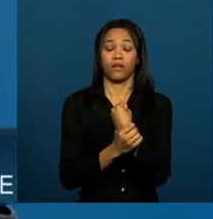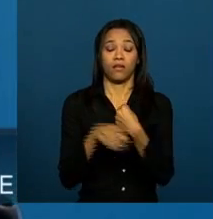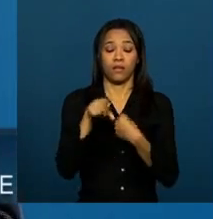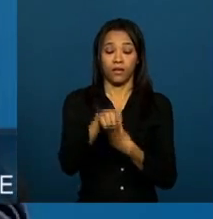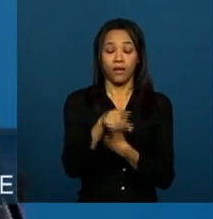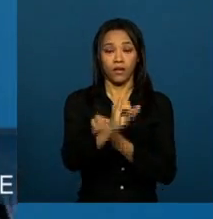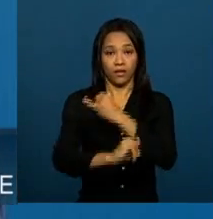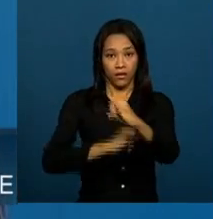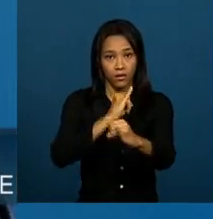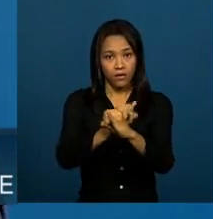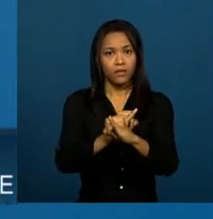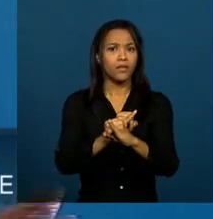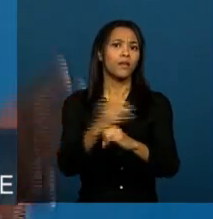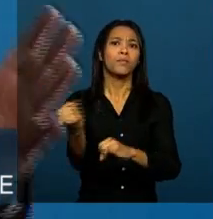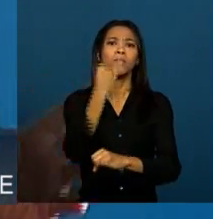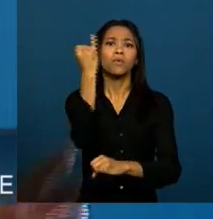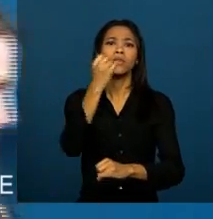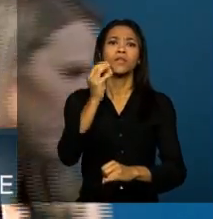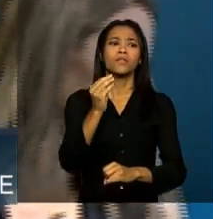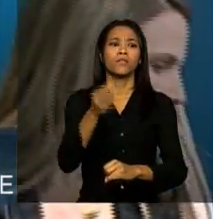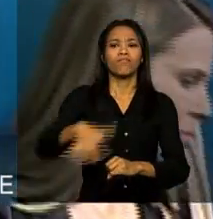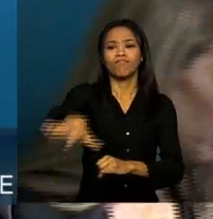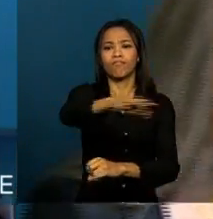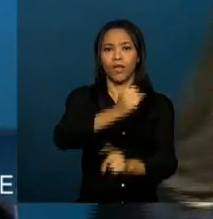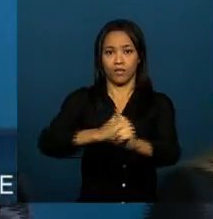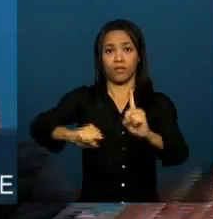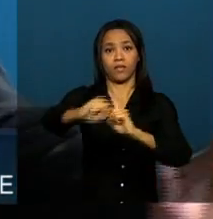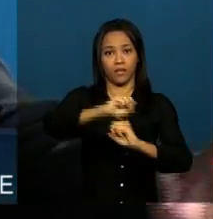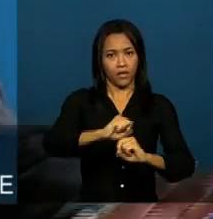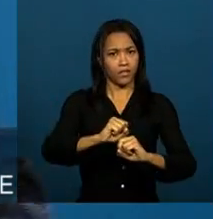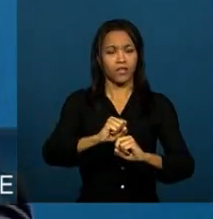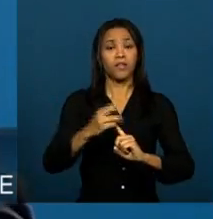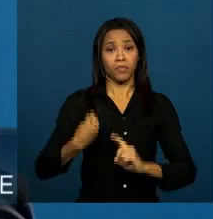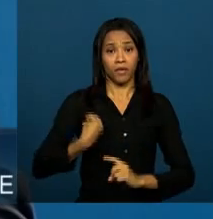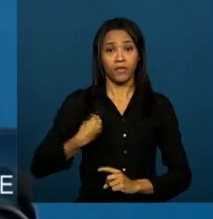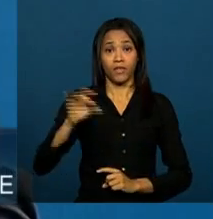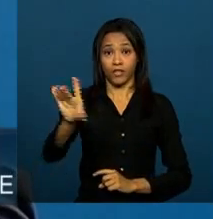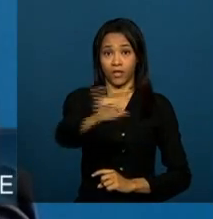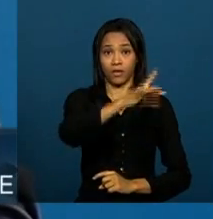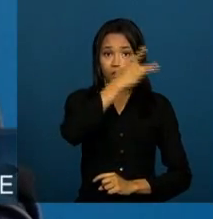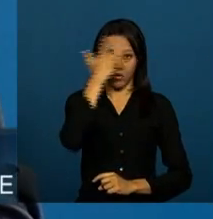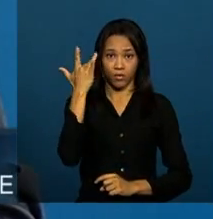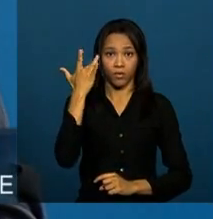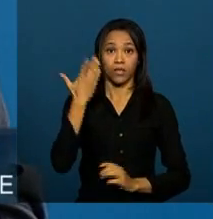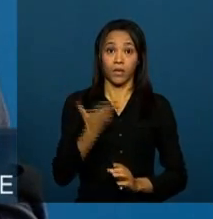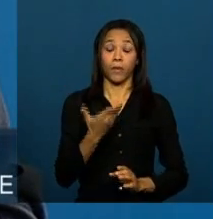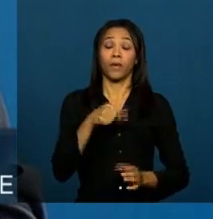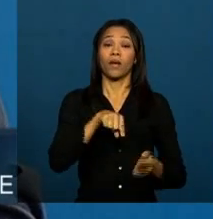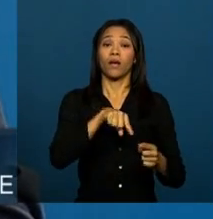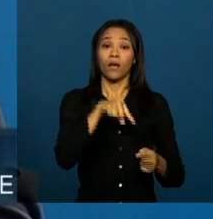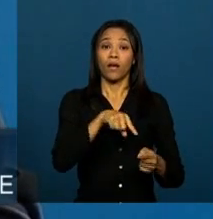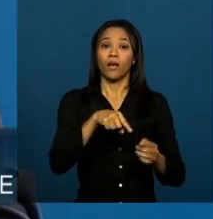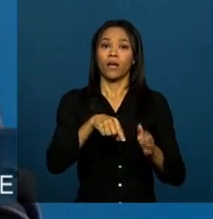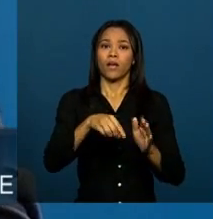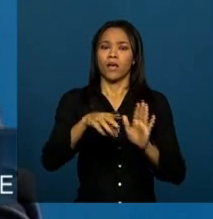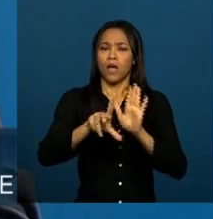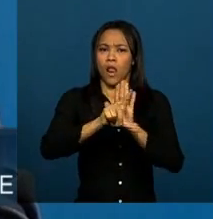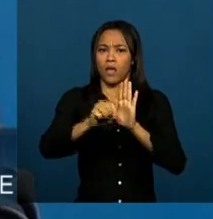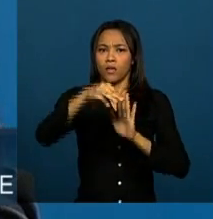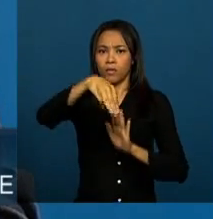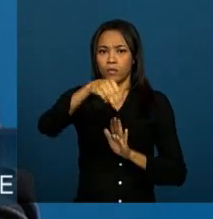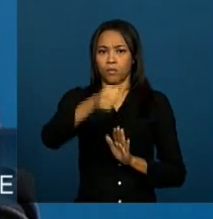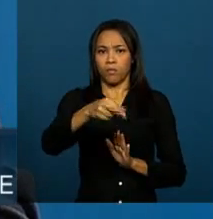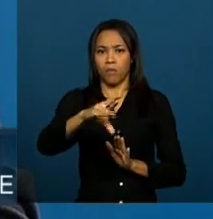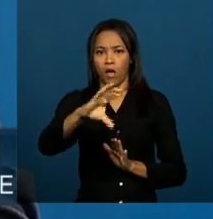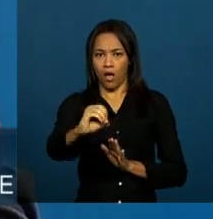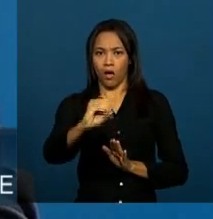social para a democracia e para a vida de cada indivíduo. A regulamentação do marco civil e o anteprojeto